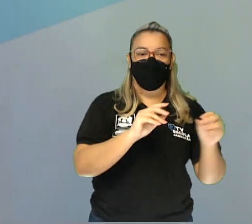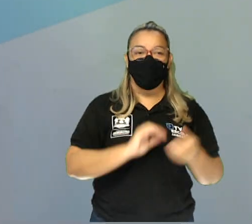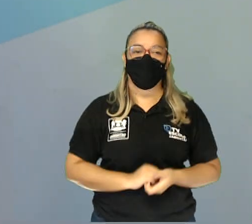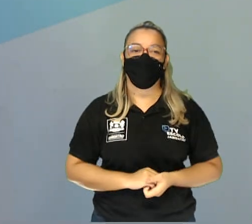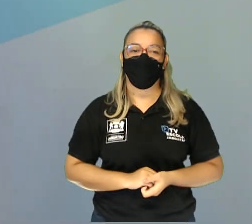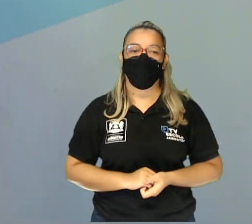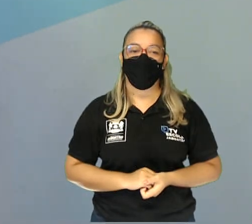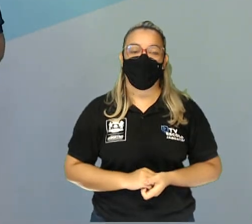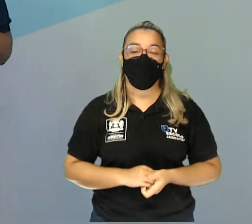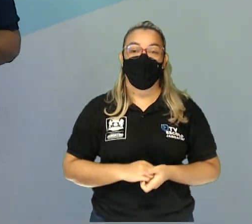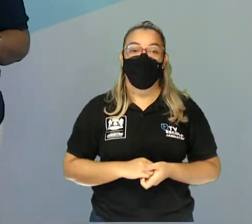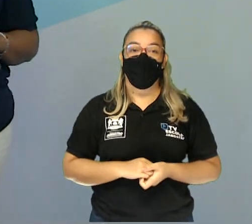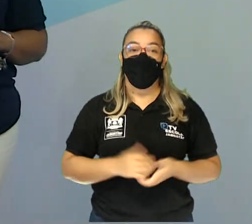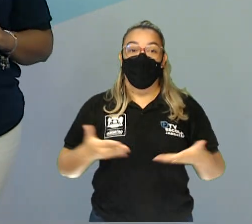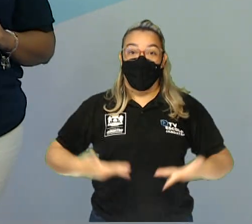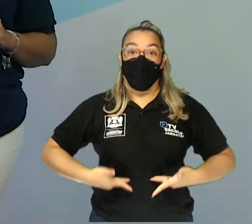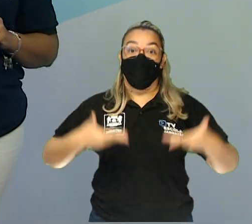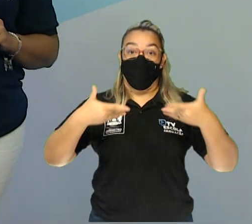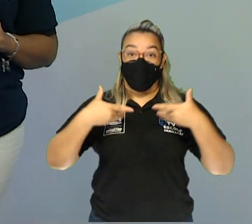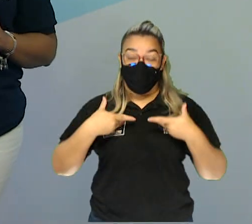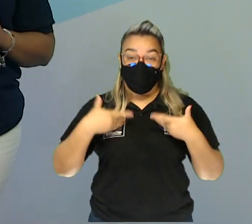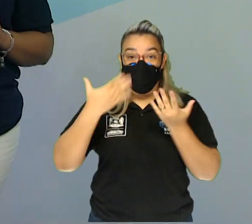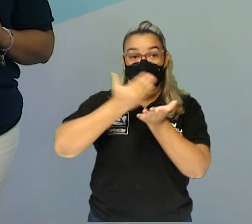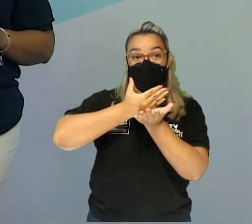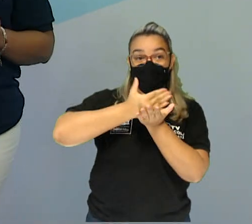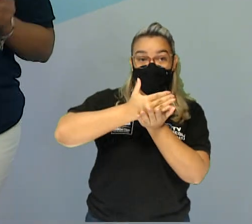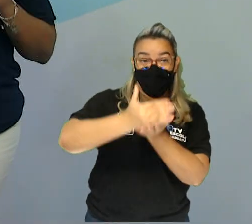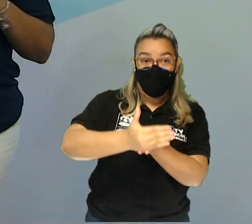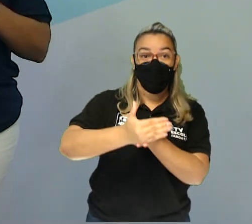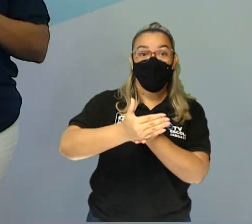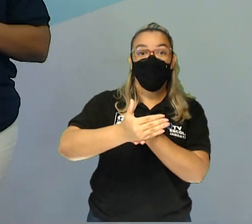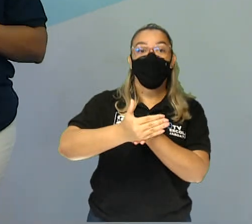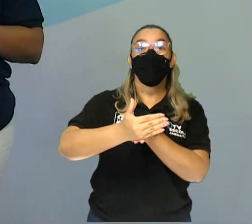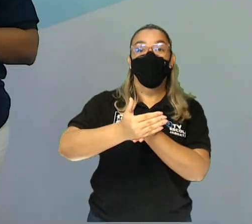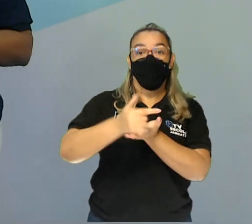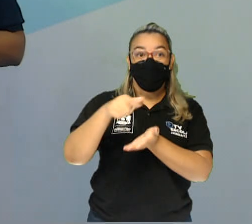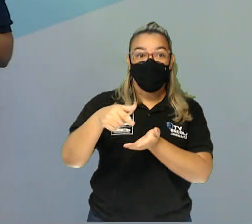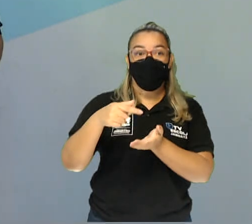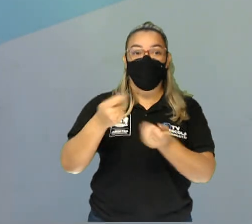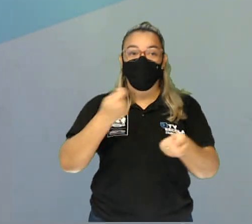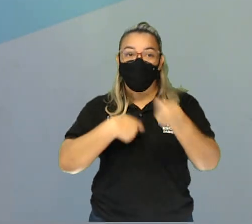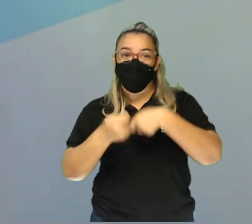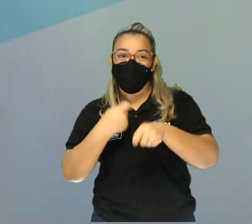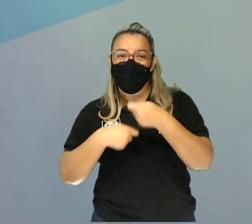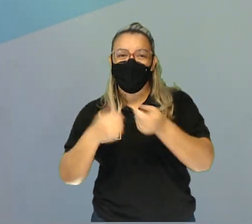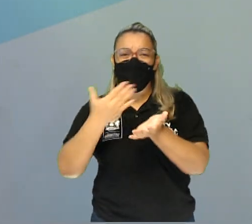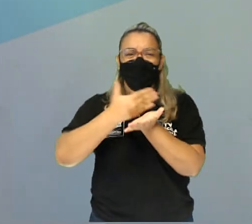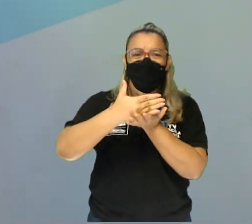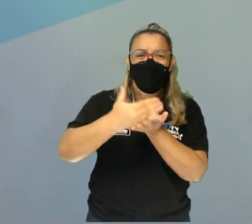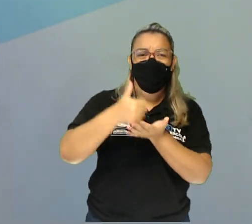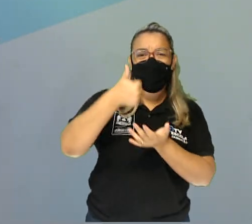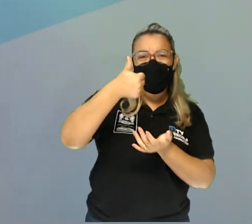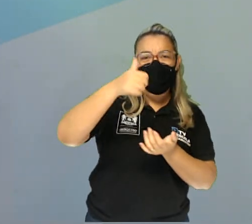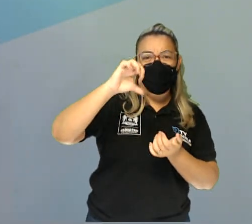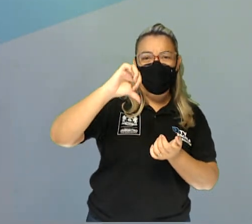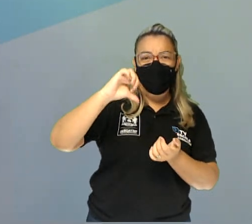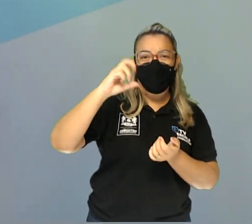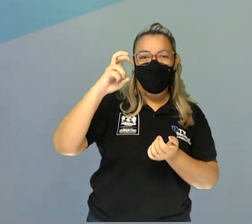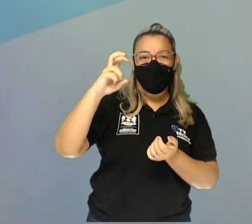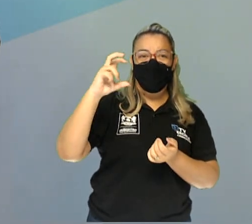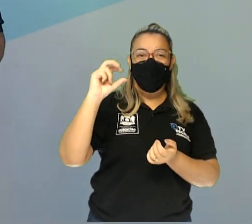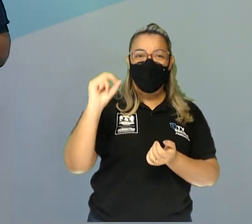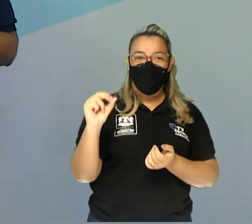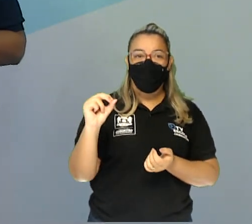Prazeres só começou a ter a configuração geográfica e econômica que tem hoje, a partir da década de 1950,